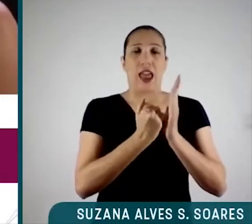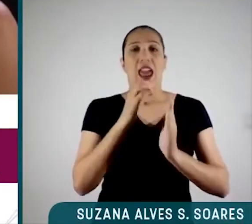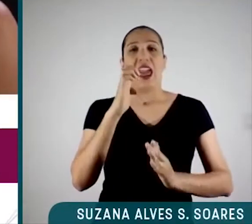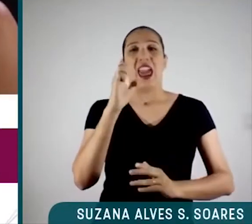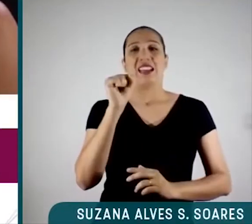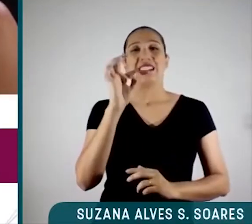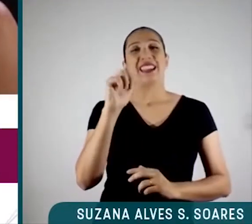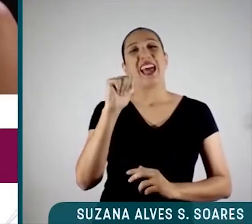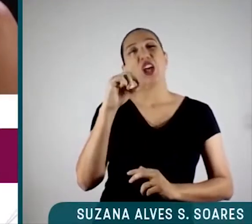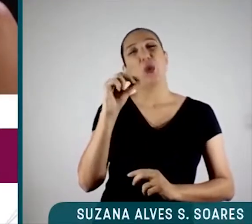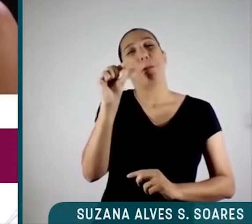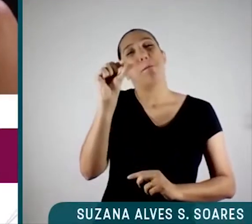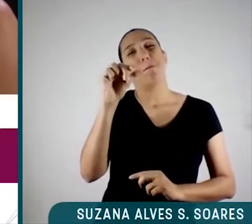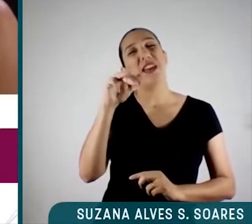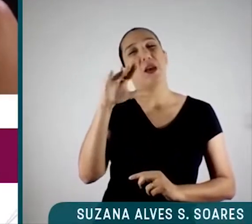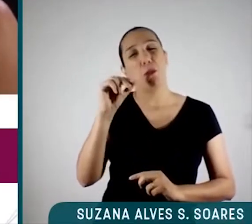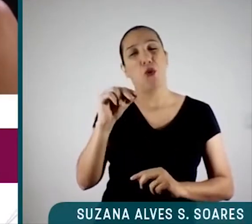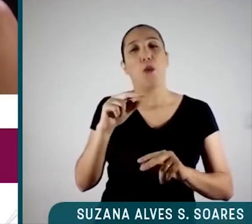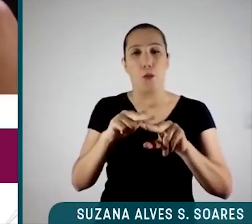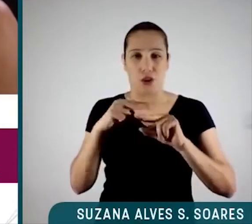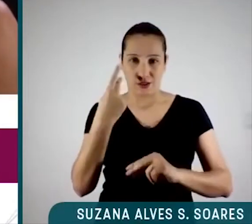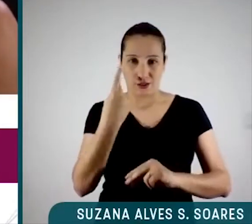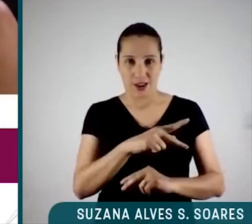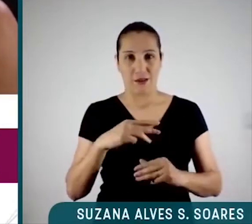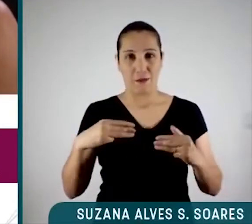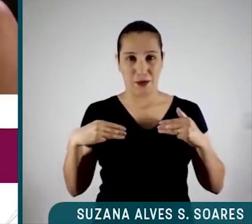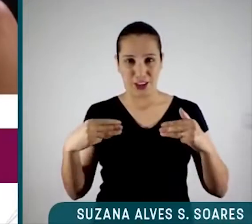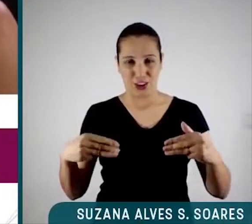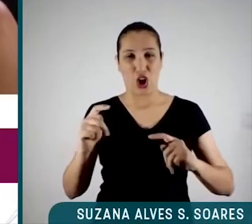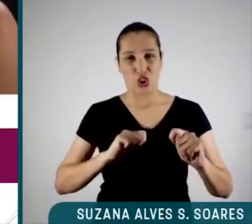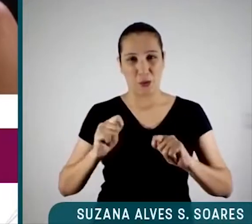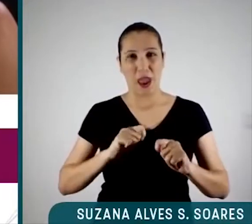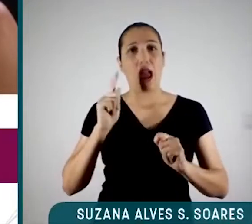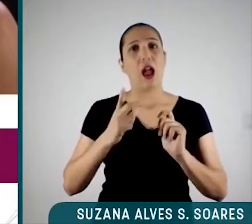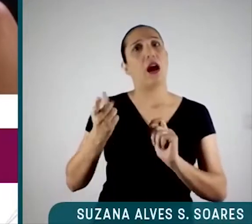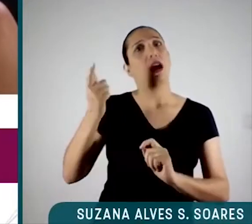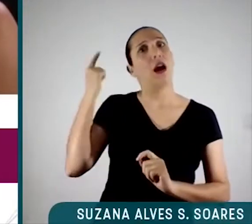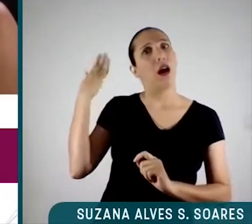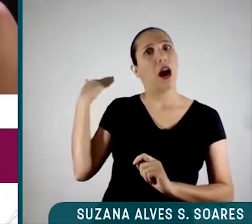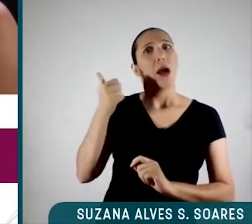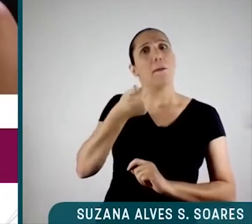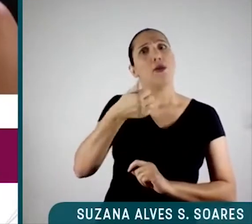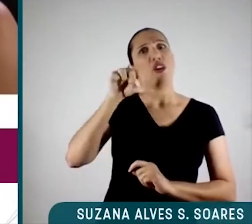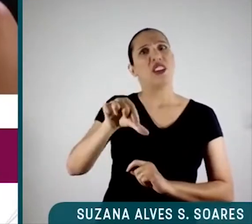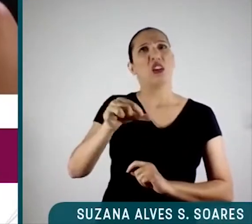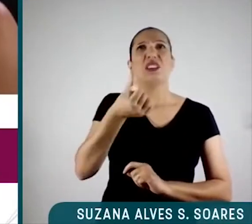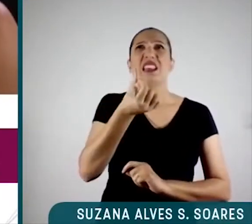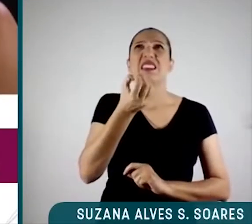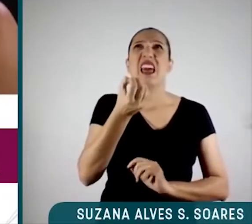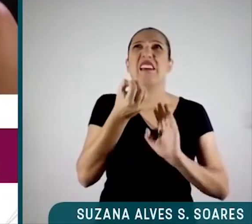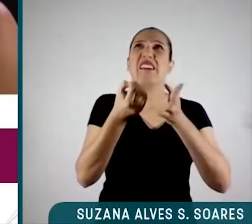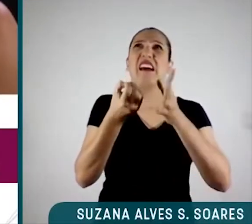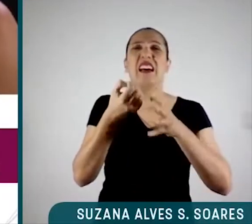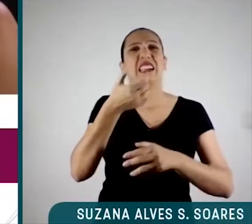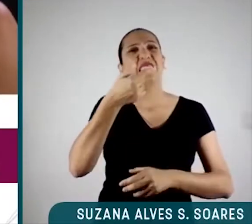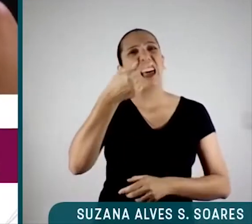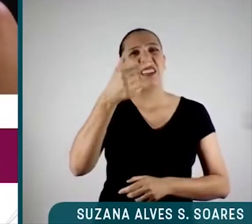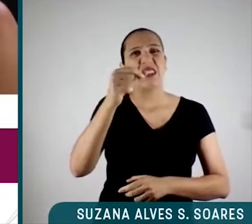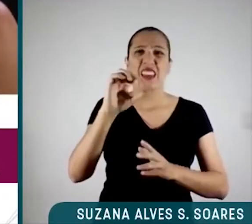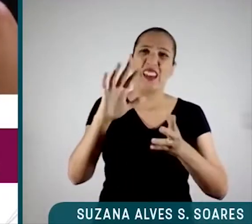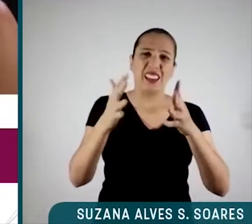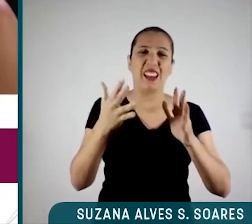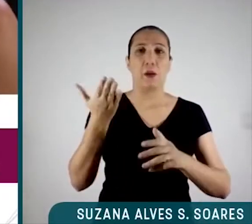concebido pelo Ministro da Economia, é uma agenda dos anos 60, 70 talvez, com alguma